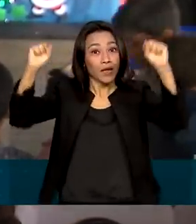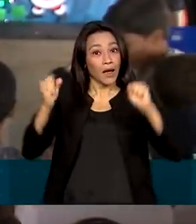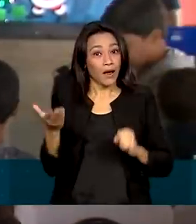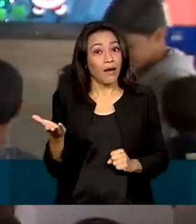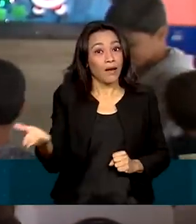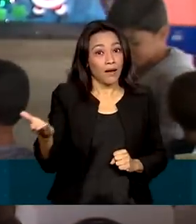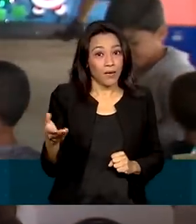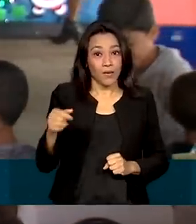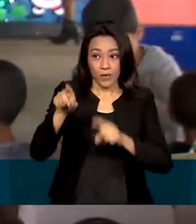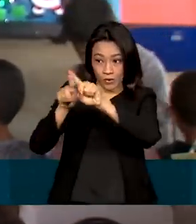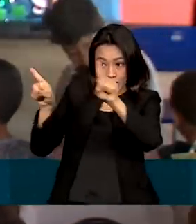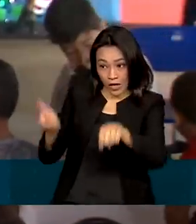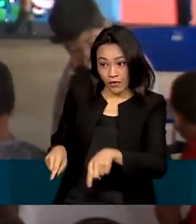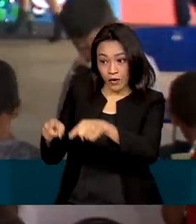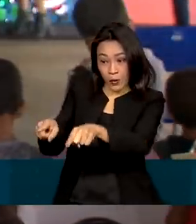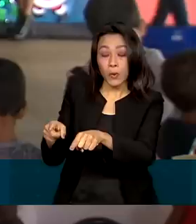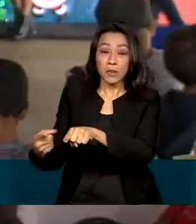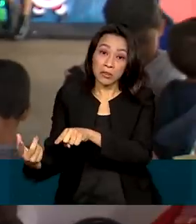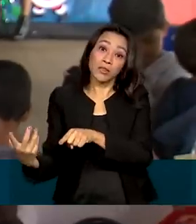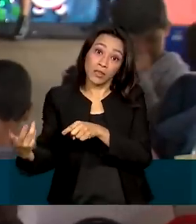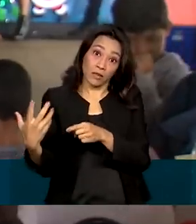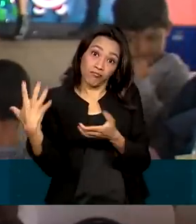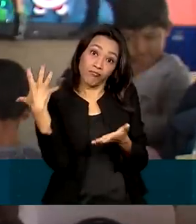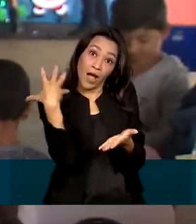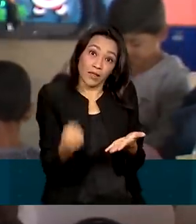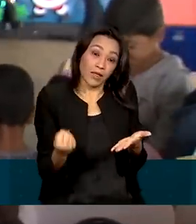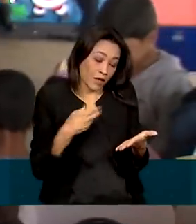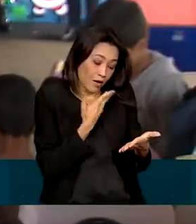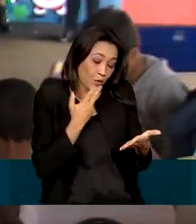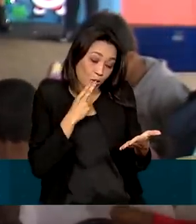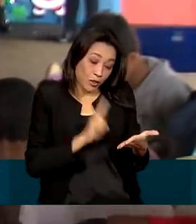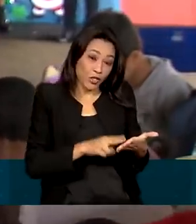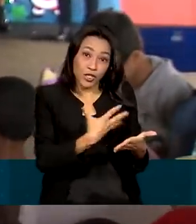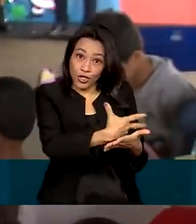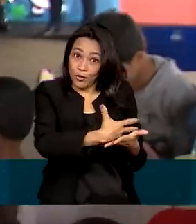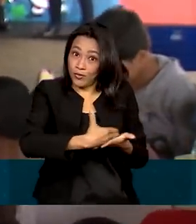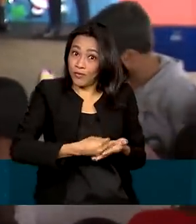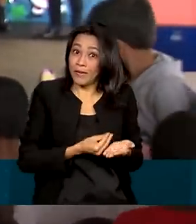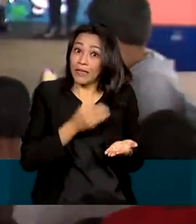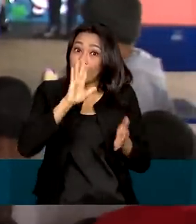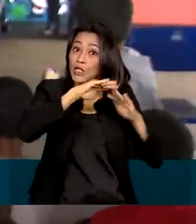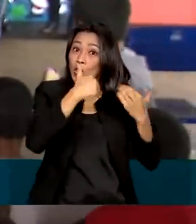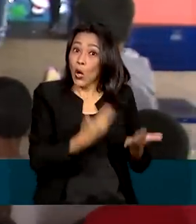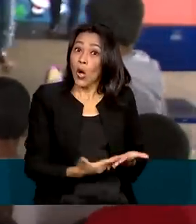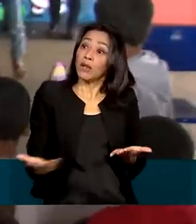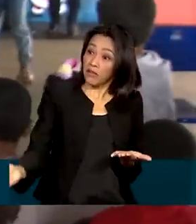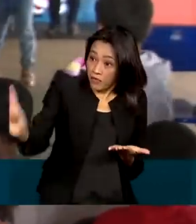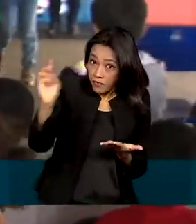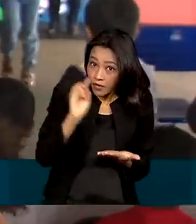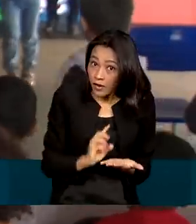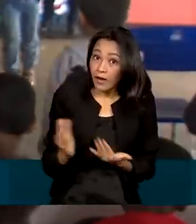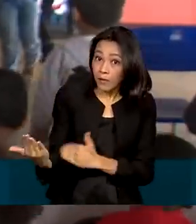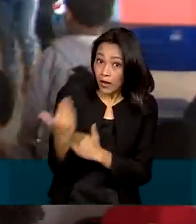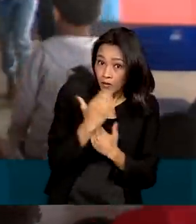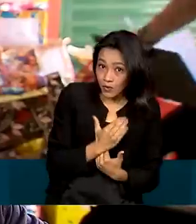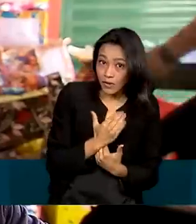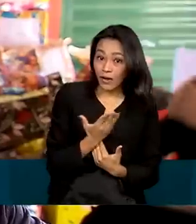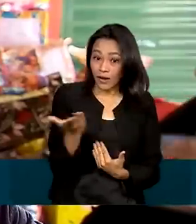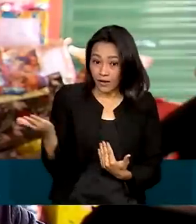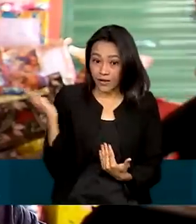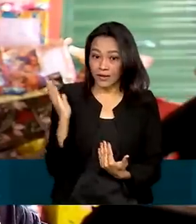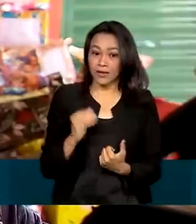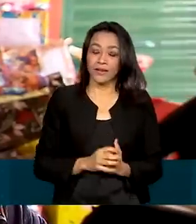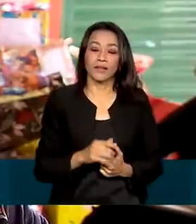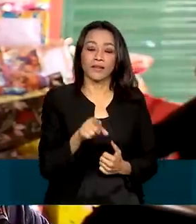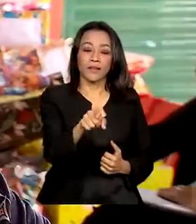Os servidores do órgão adotaram os pedidos da escola e ainda vieram para ajudar na entrega dos presentes. O mais